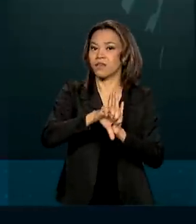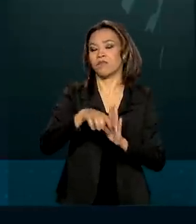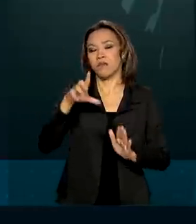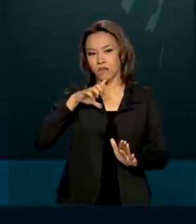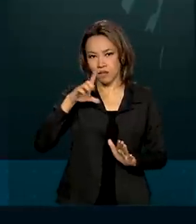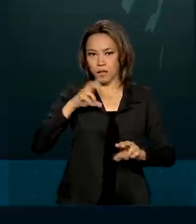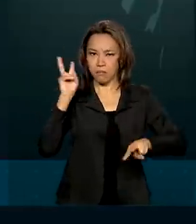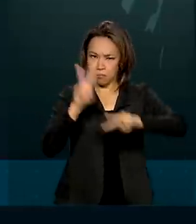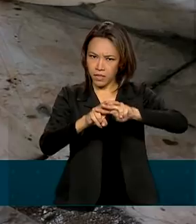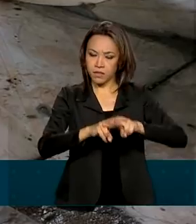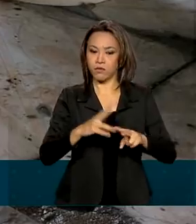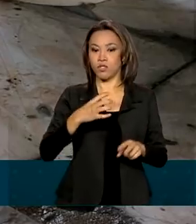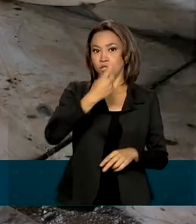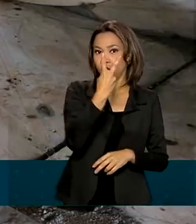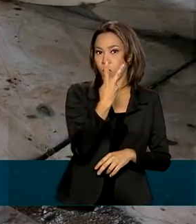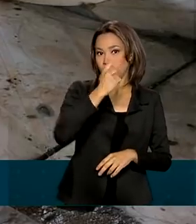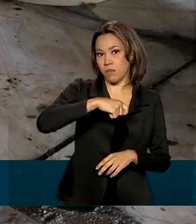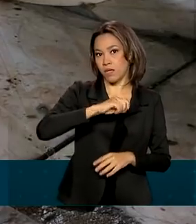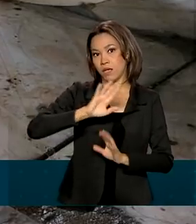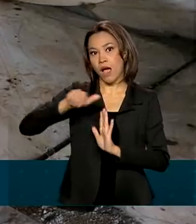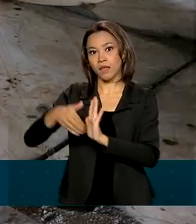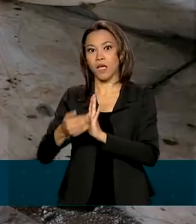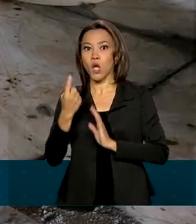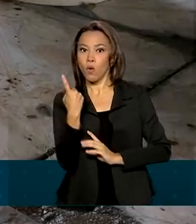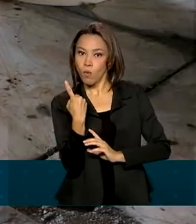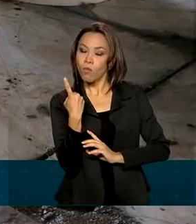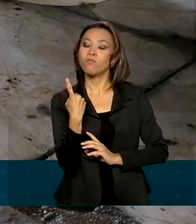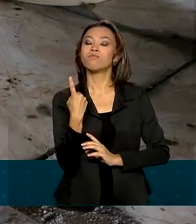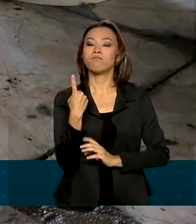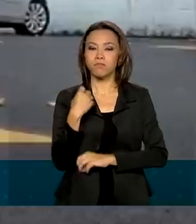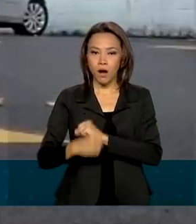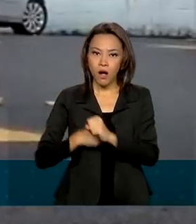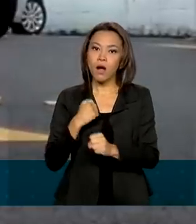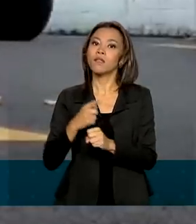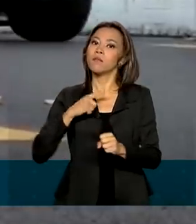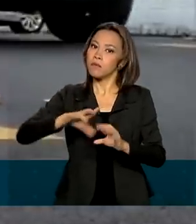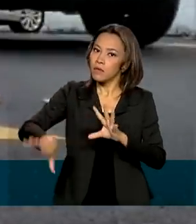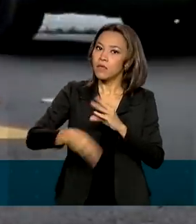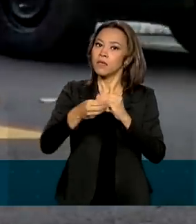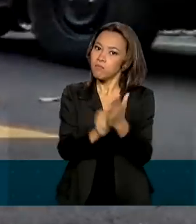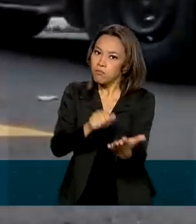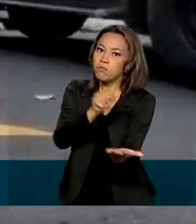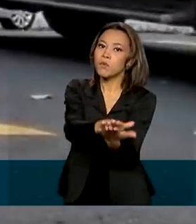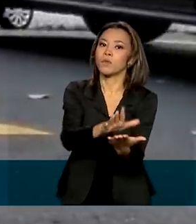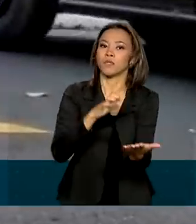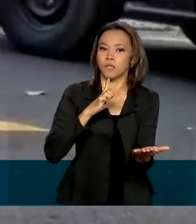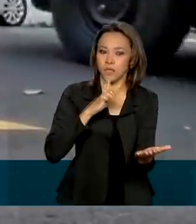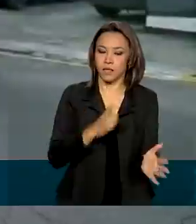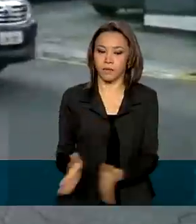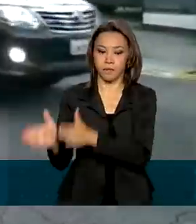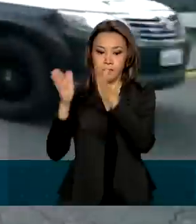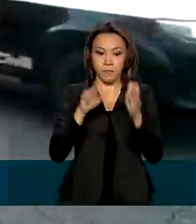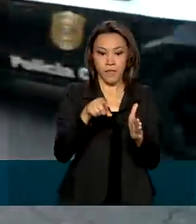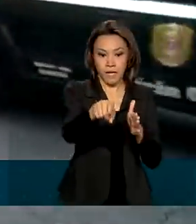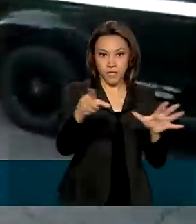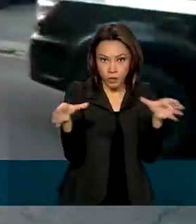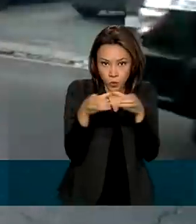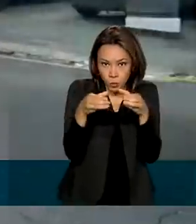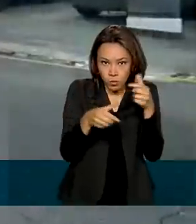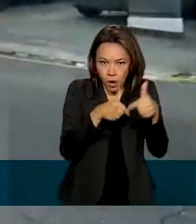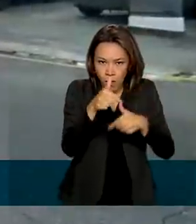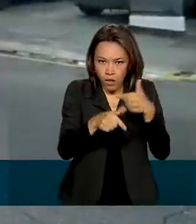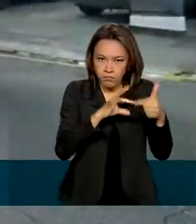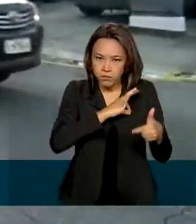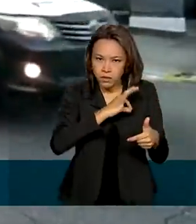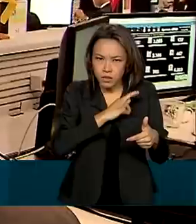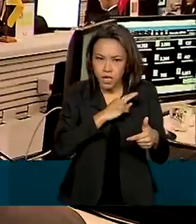pena que varia de dois meses a um ano de reclusão, além de multa. As investigações da Operação Vetos começaram no